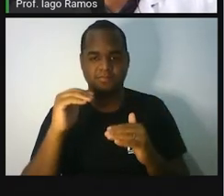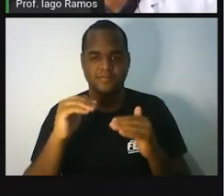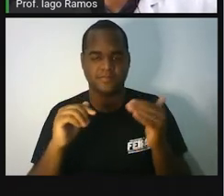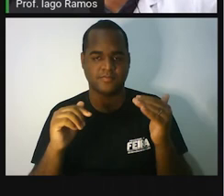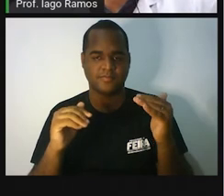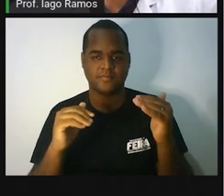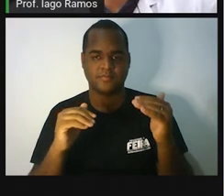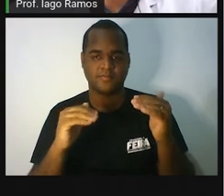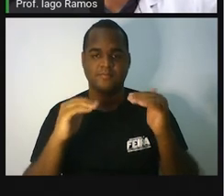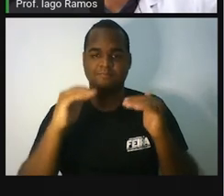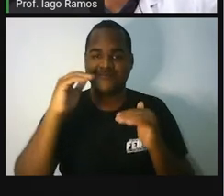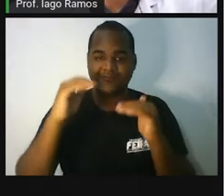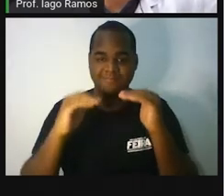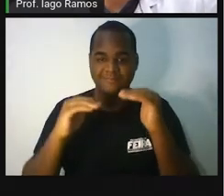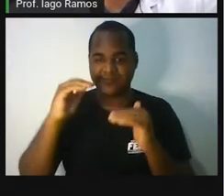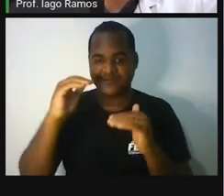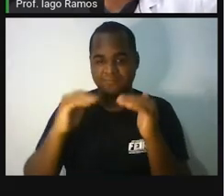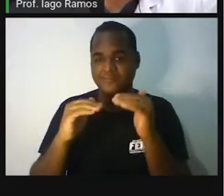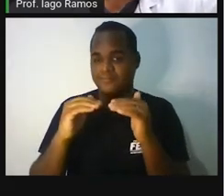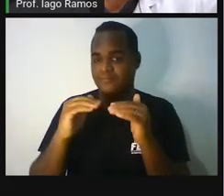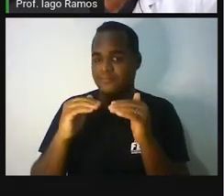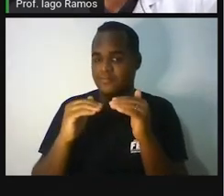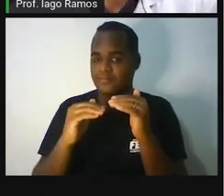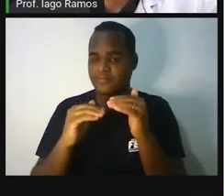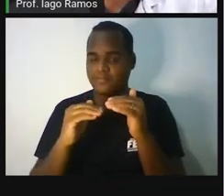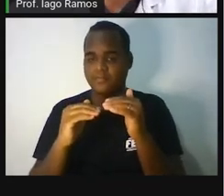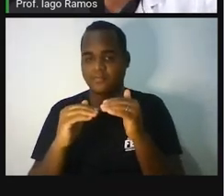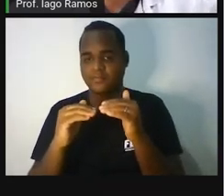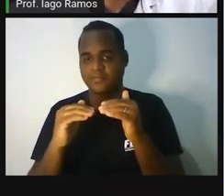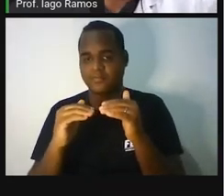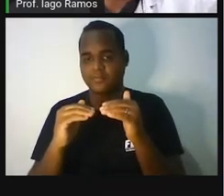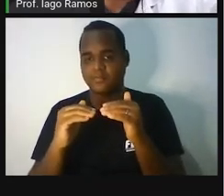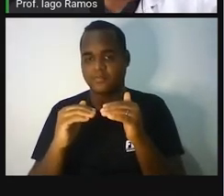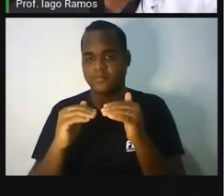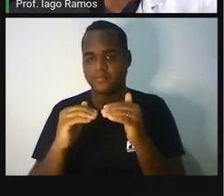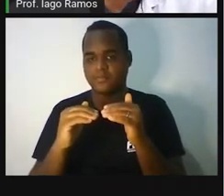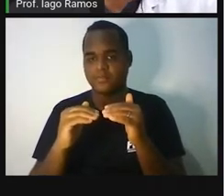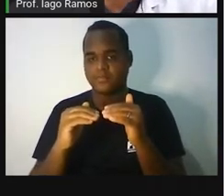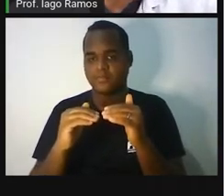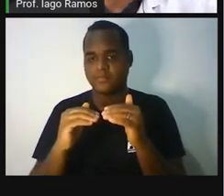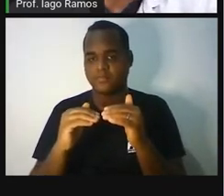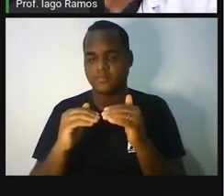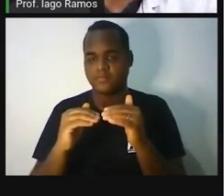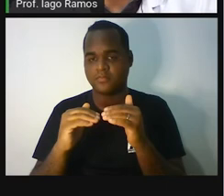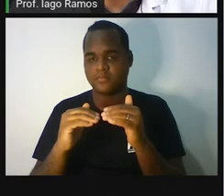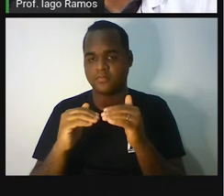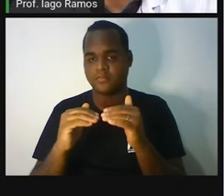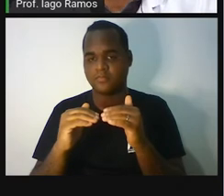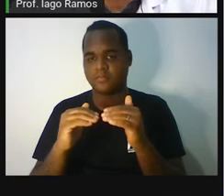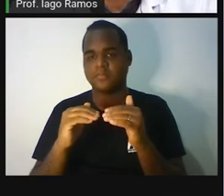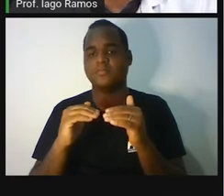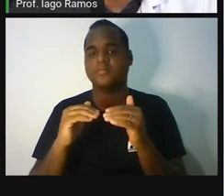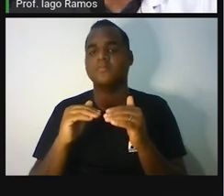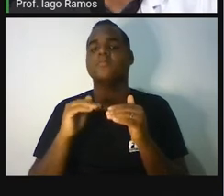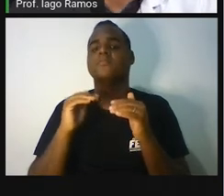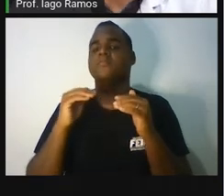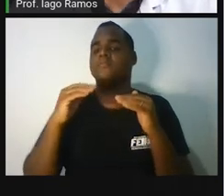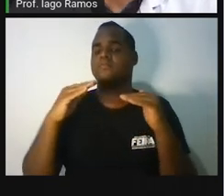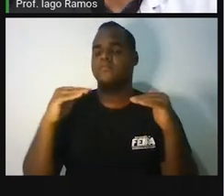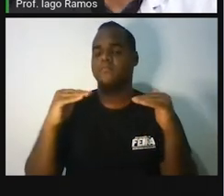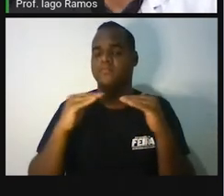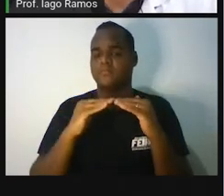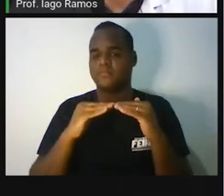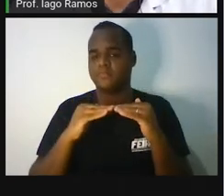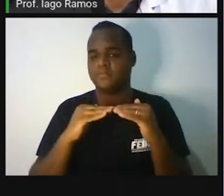o que você pode fazer? É desse lado colocar mais três também. Colocar a mesma coisa, porque ele